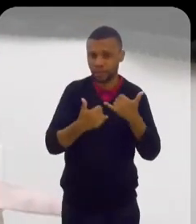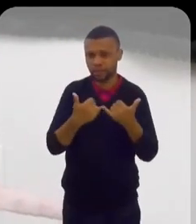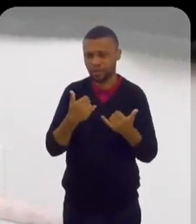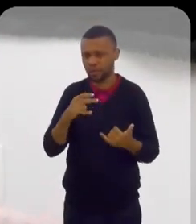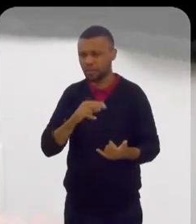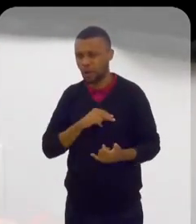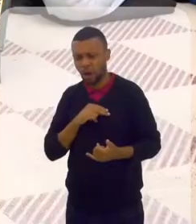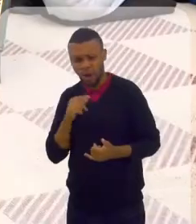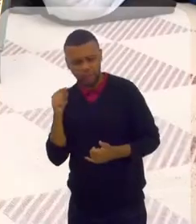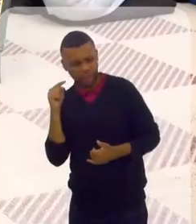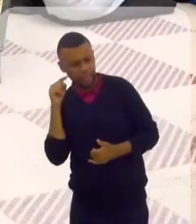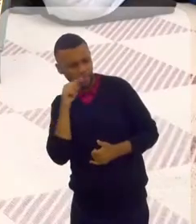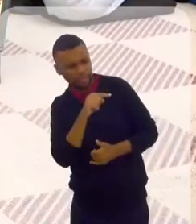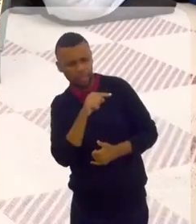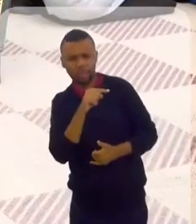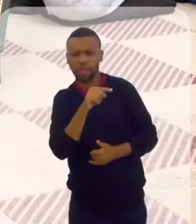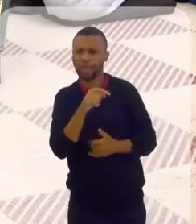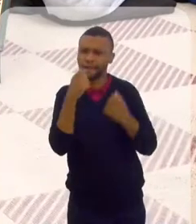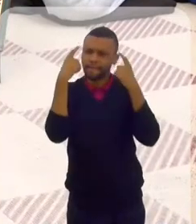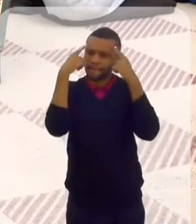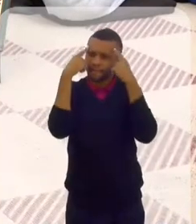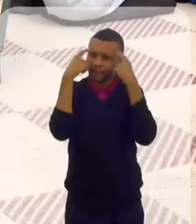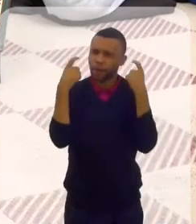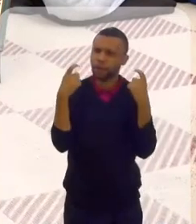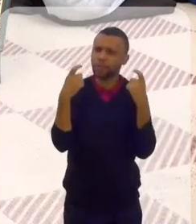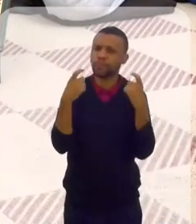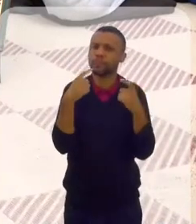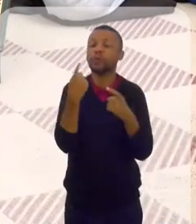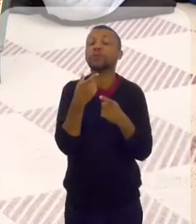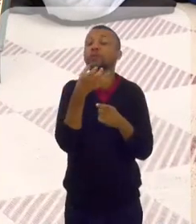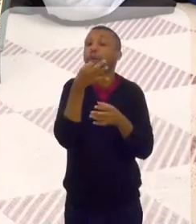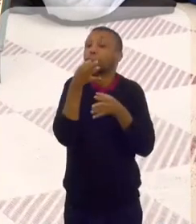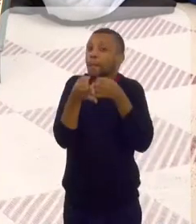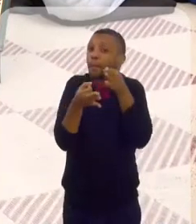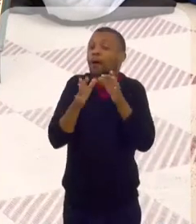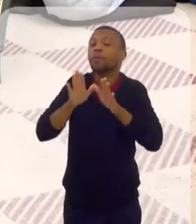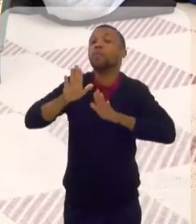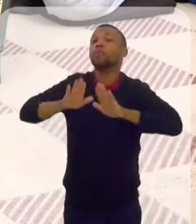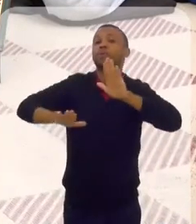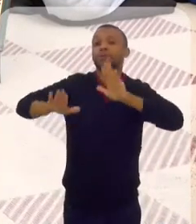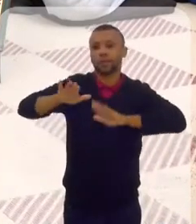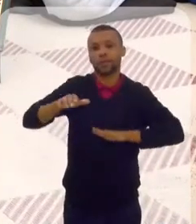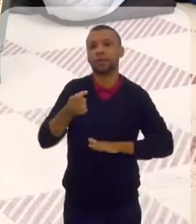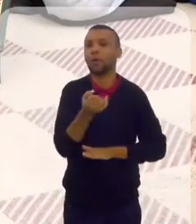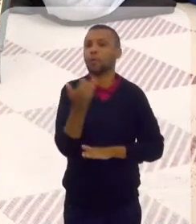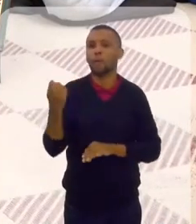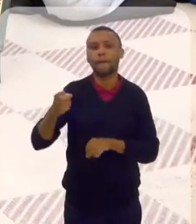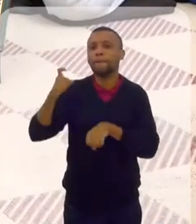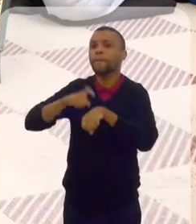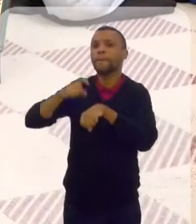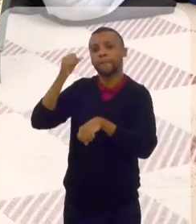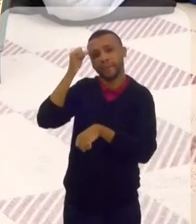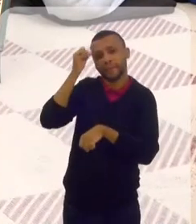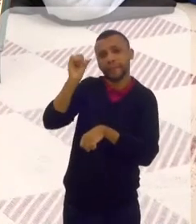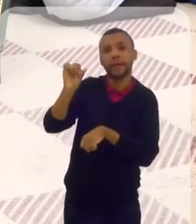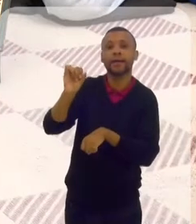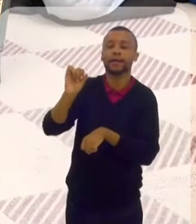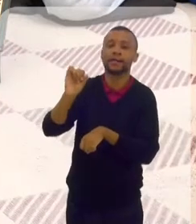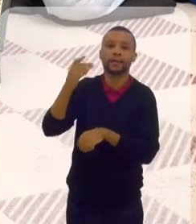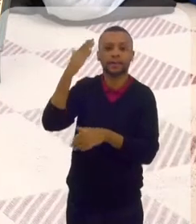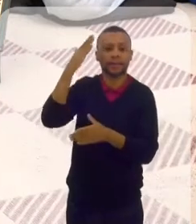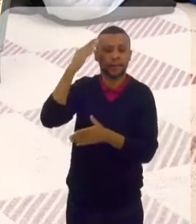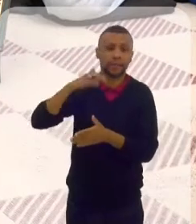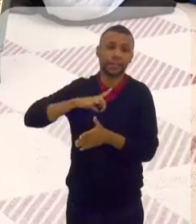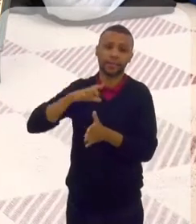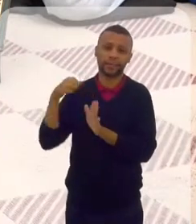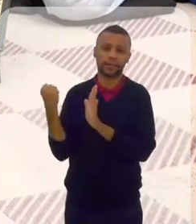são violentos. Sim. Então, gente toma cuidado com relação a algumas colocações, alguns momentos para não criar... Porque a gente sabe que existe